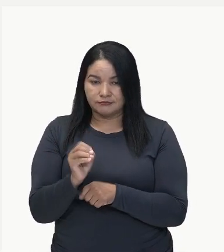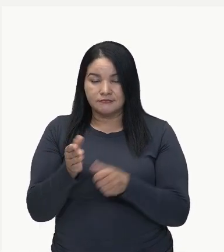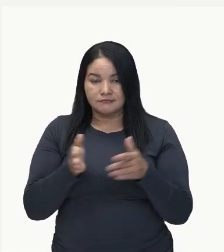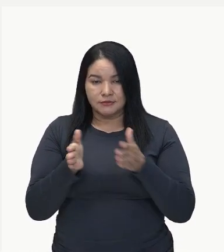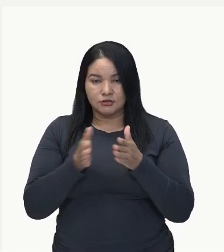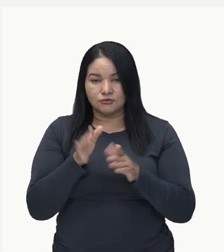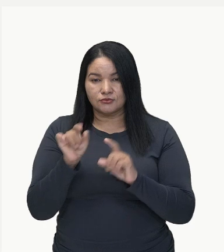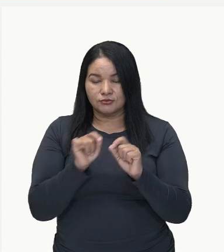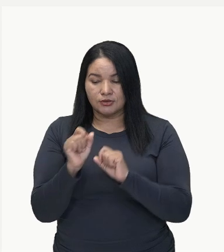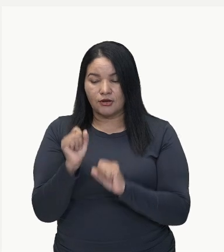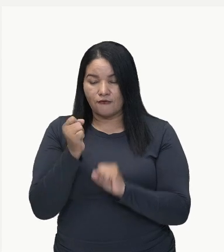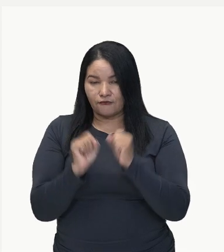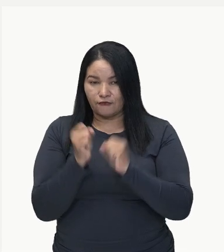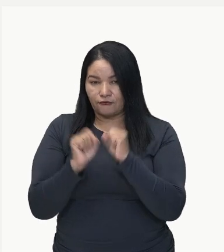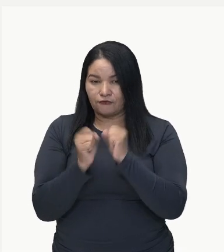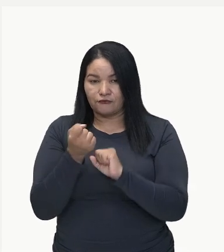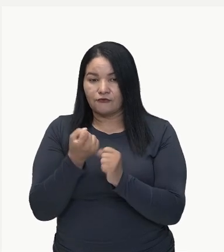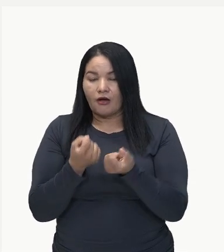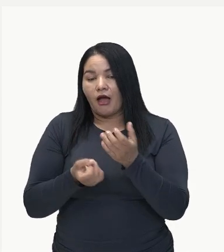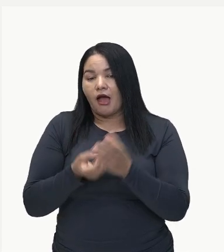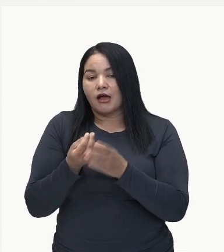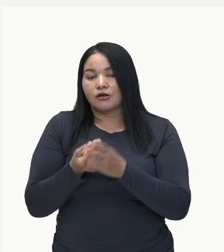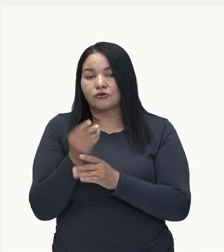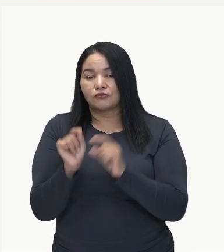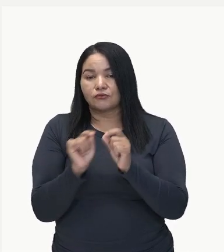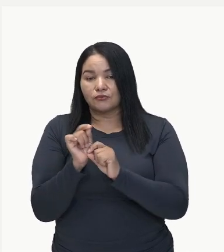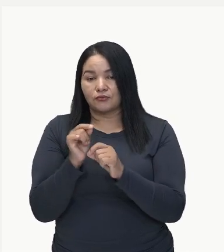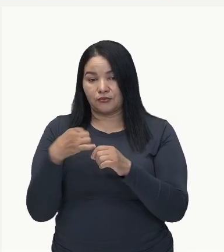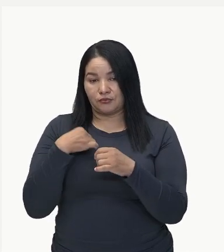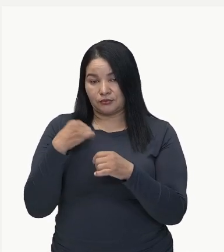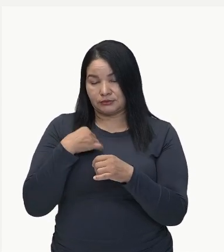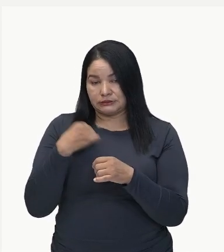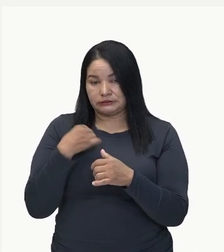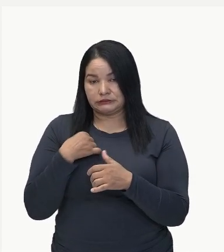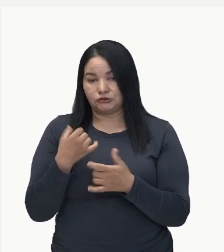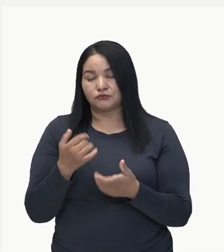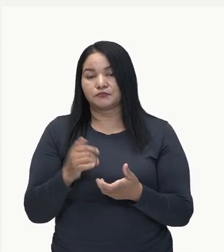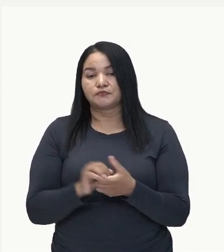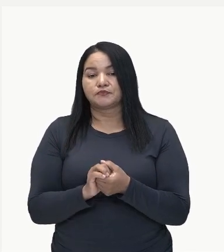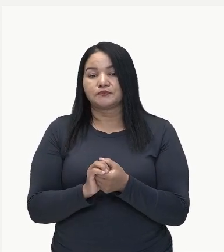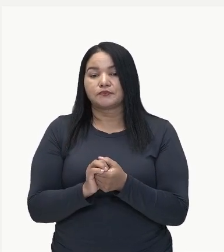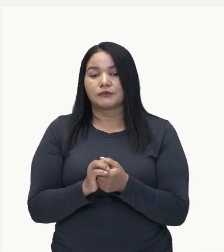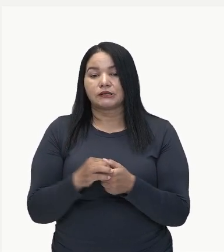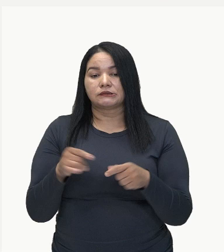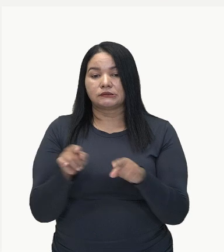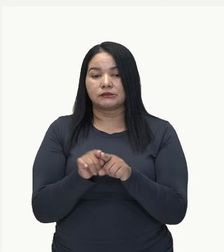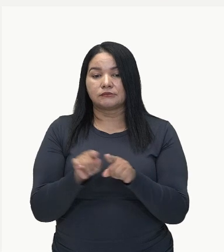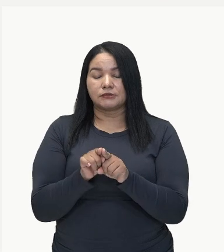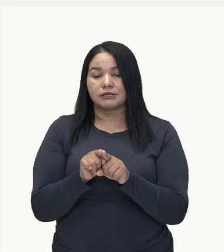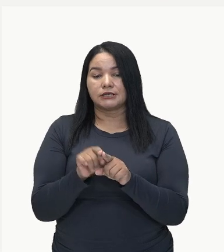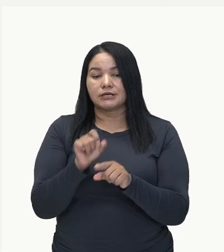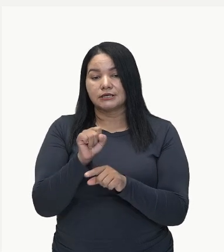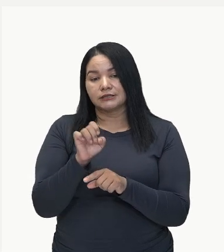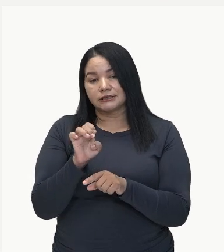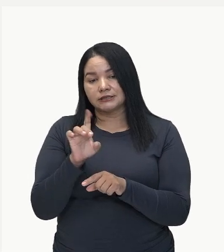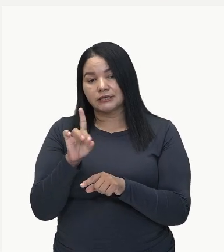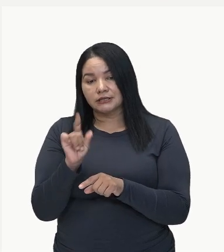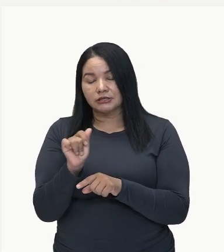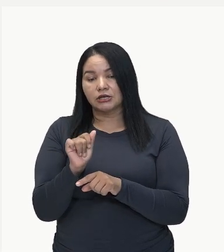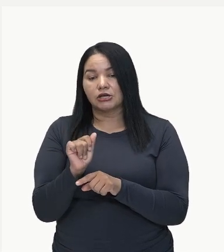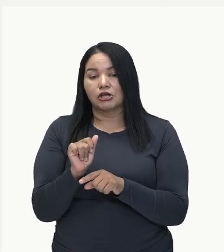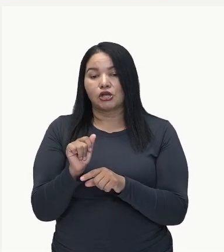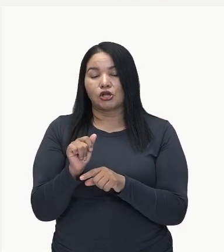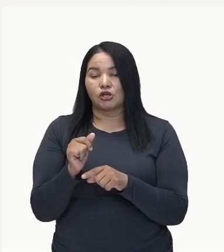fábricas vão principalmente produzir são tecidos, ok? E da seda e do algodão. Aqui nessa imagem,